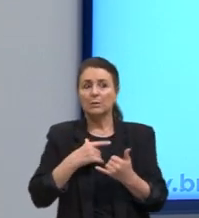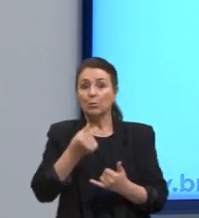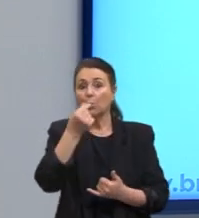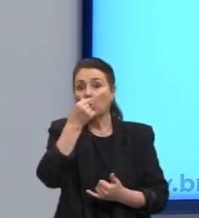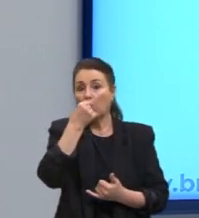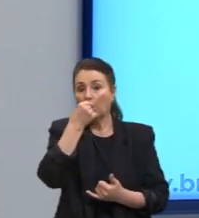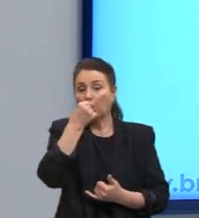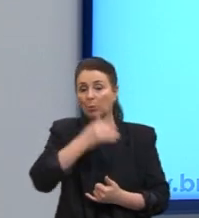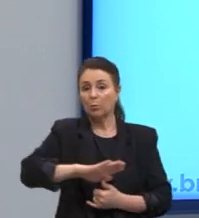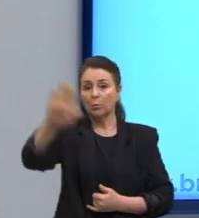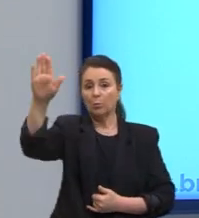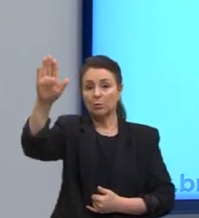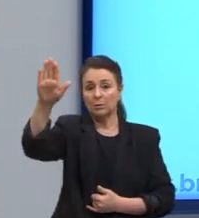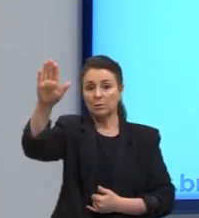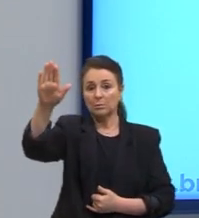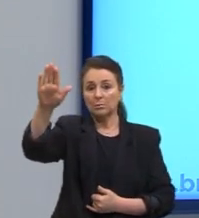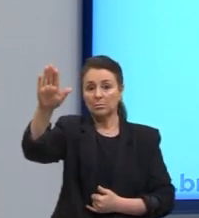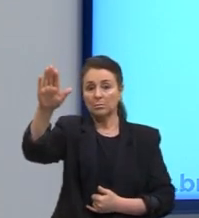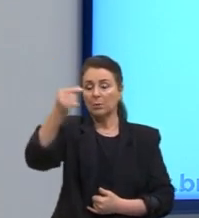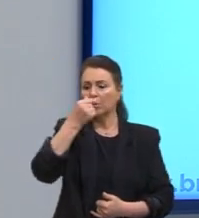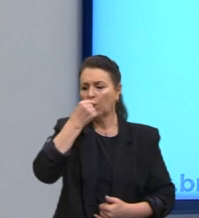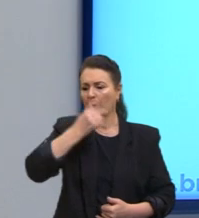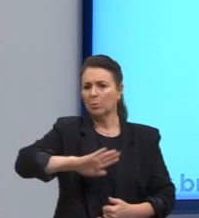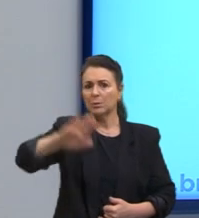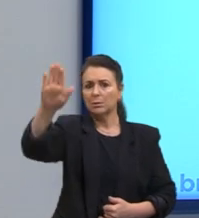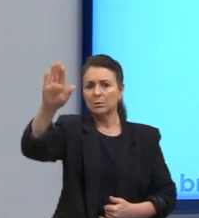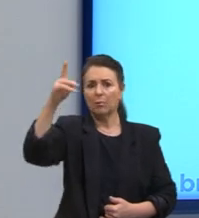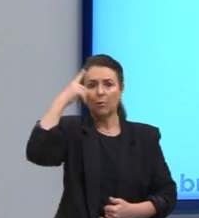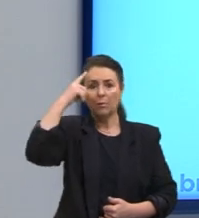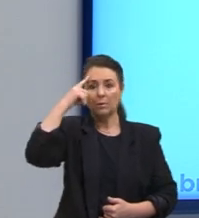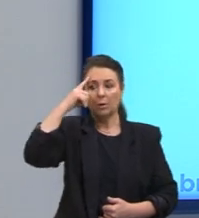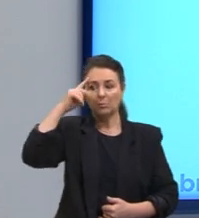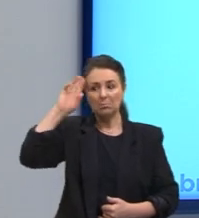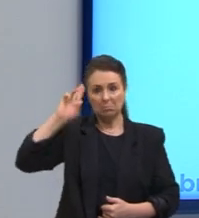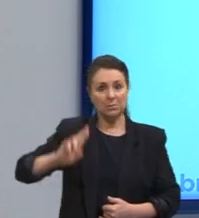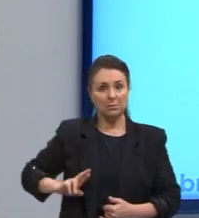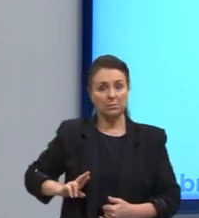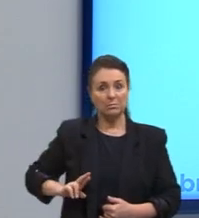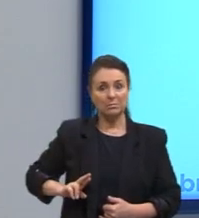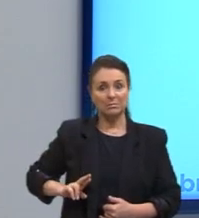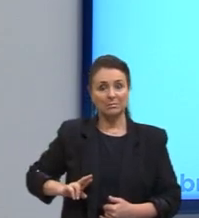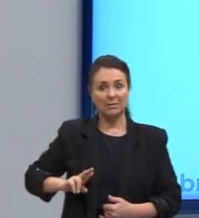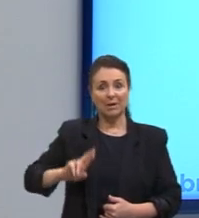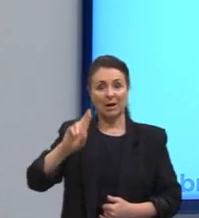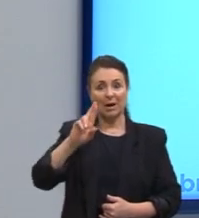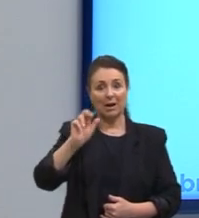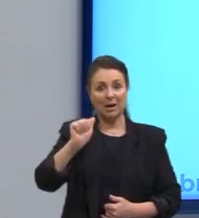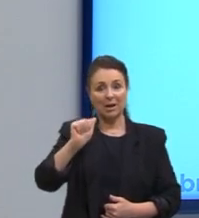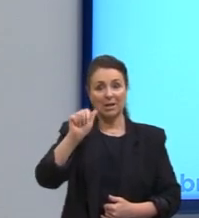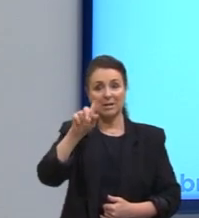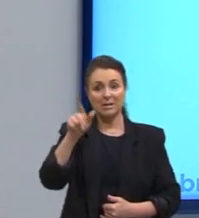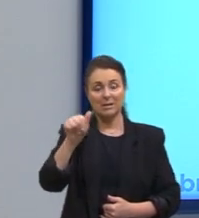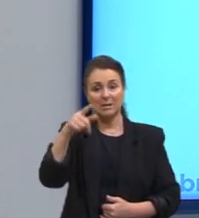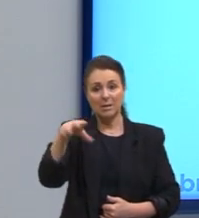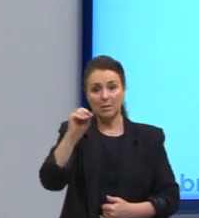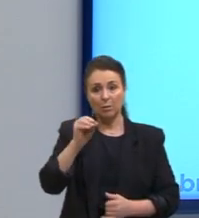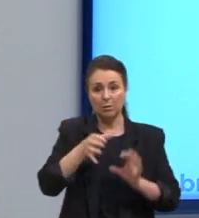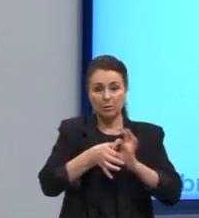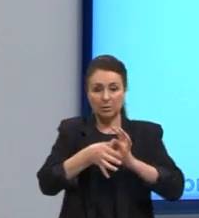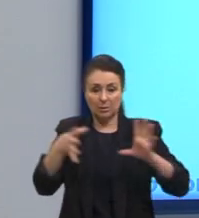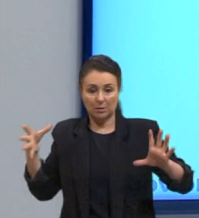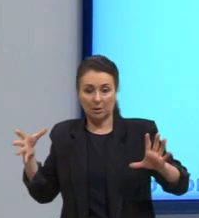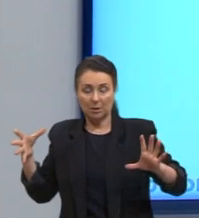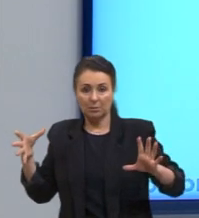O nazismo foi algo pensado pela razão, pensado pela racionalidade, desconectado com a realidade,